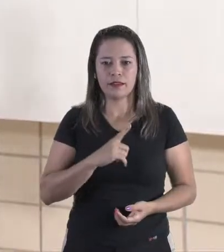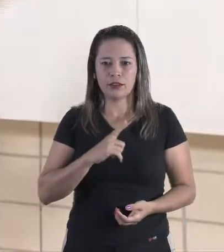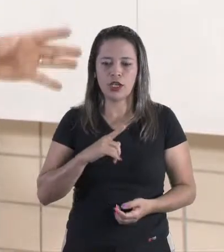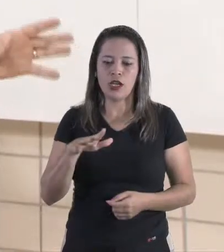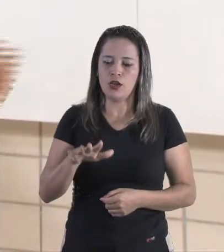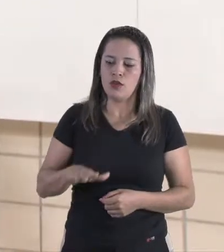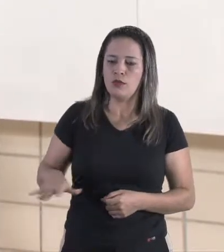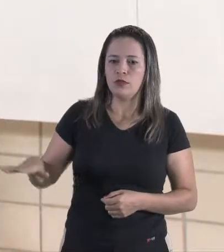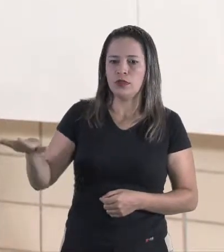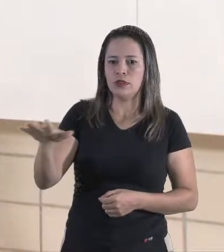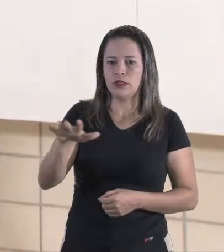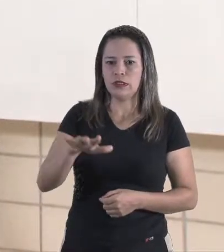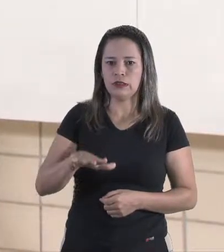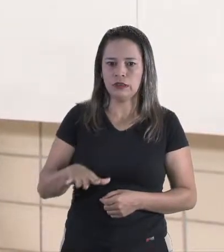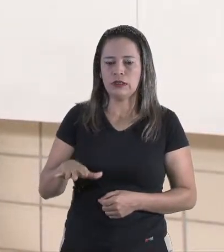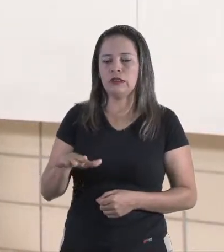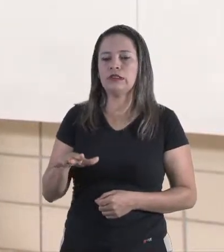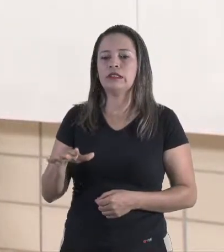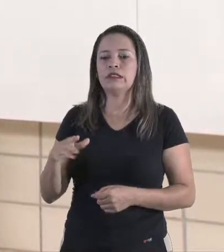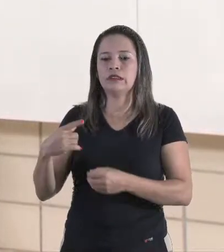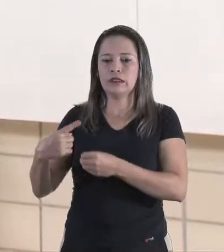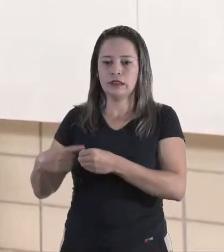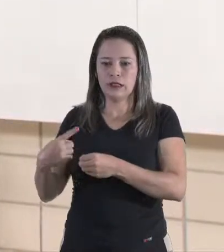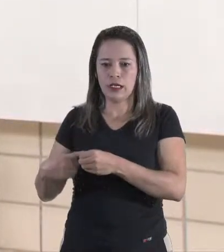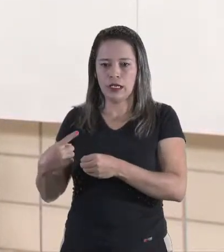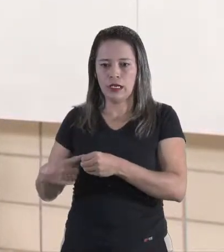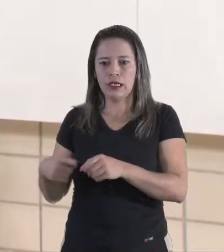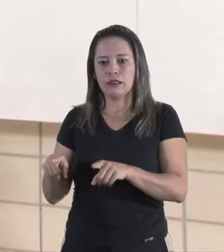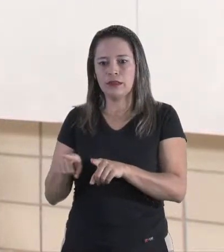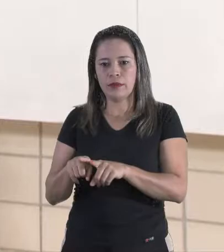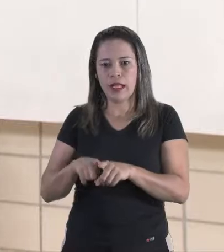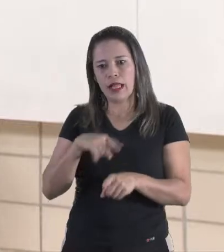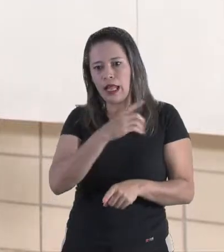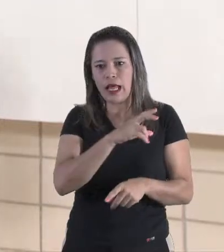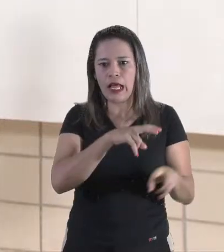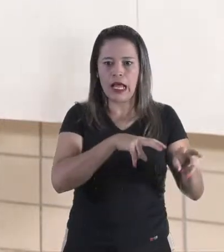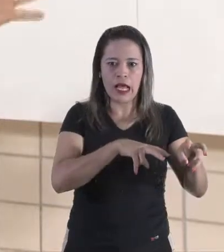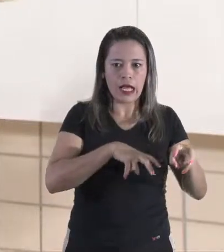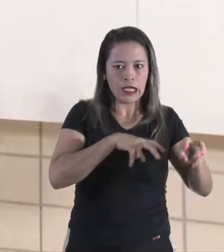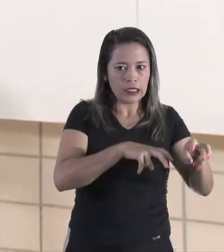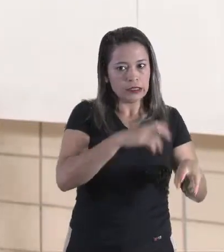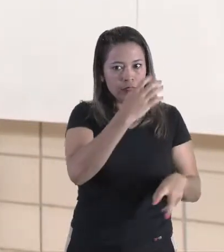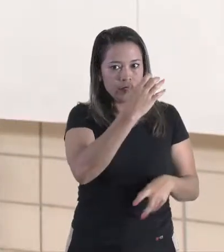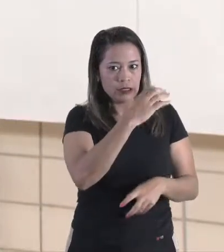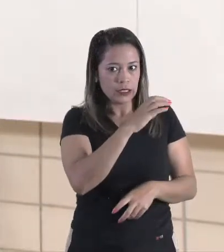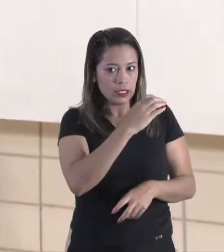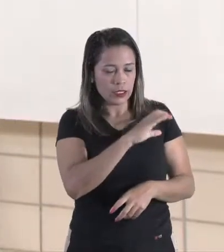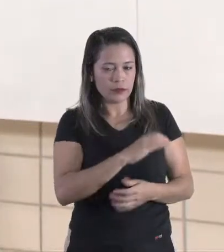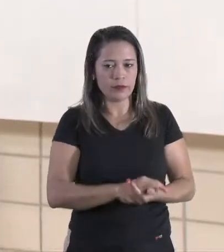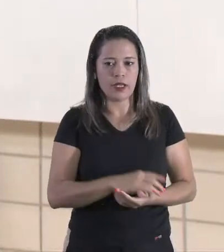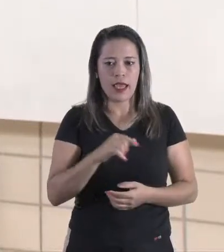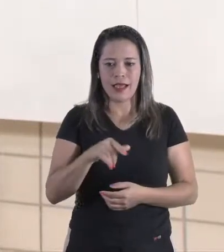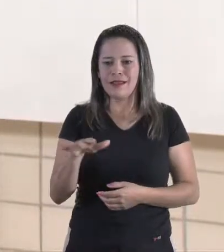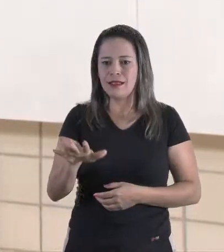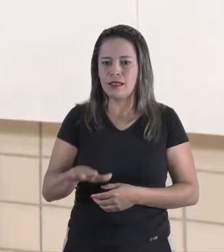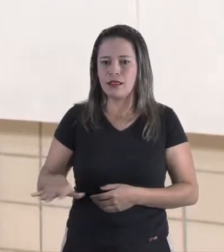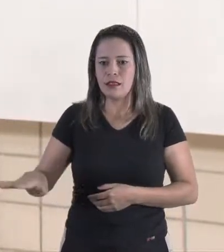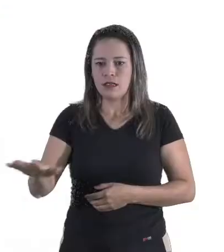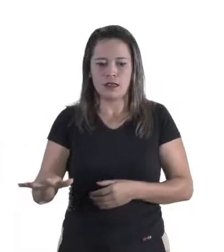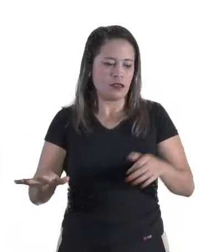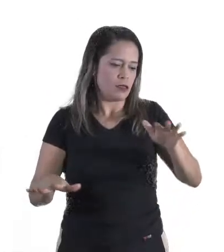da cidade e lá na fazenda, das chácaras. Esses ambientes, eles têm nomes diferentes.